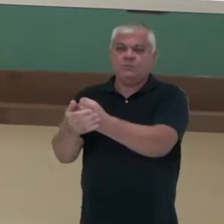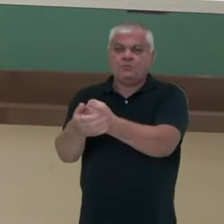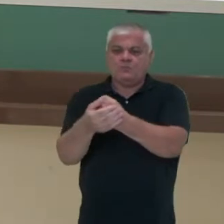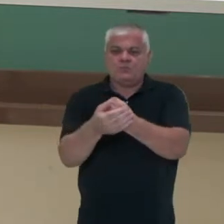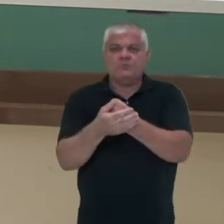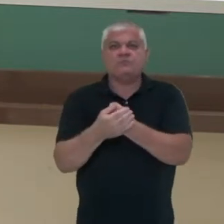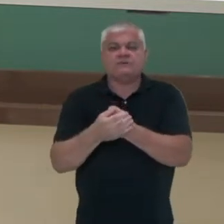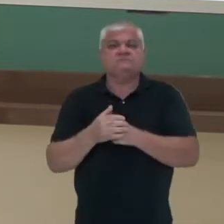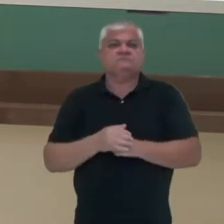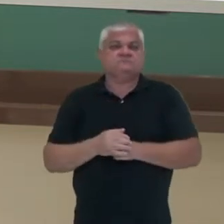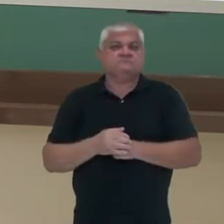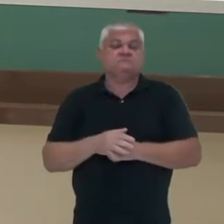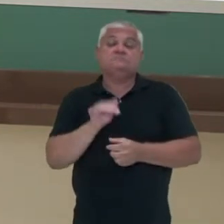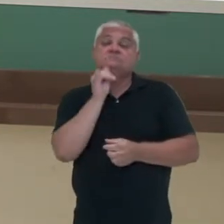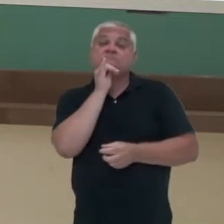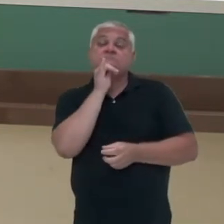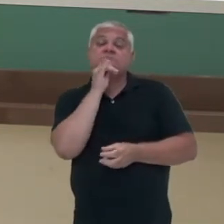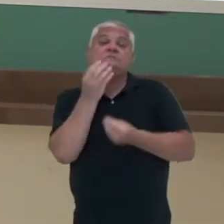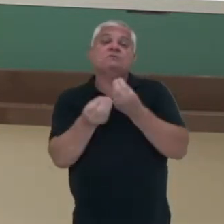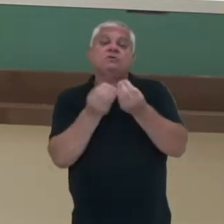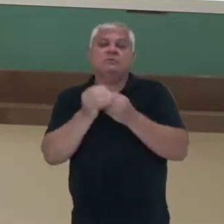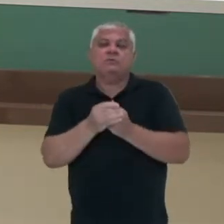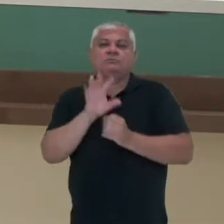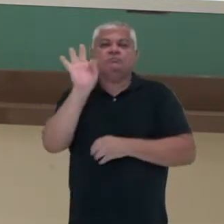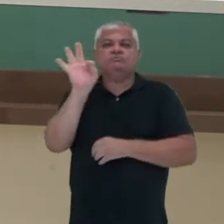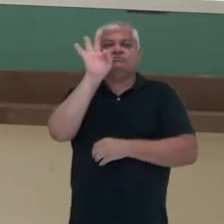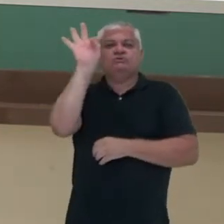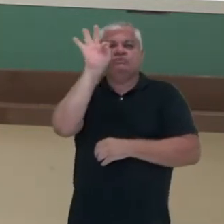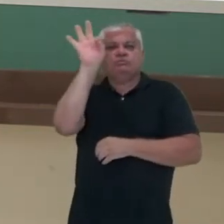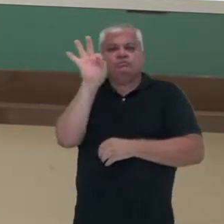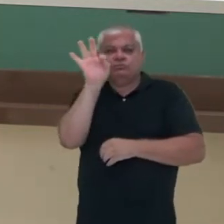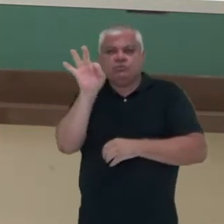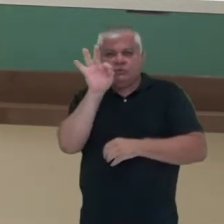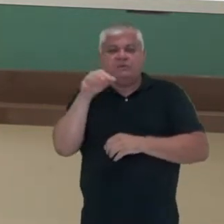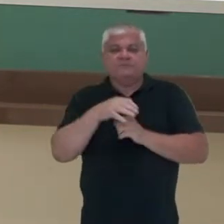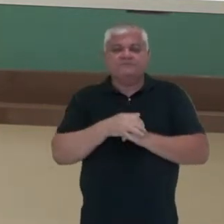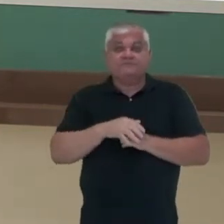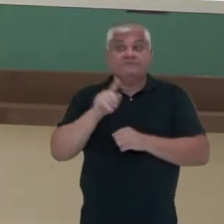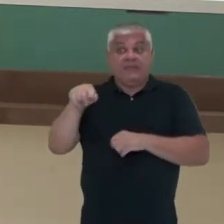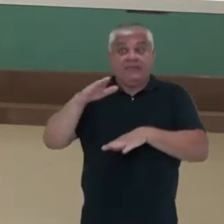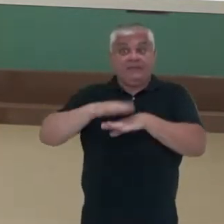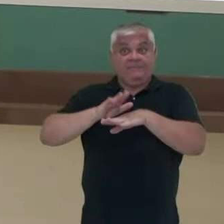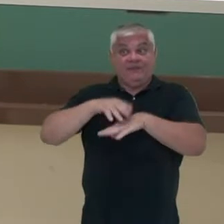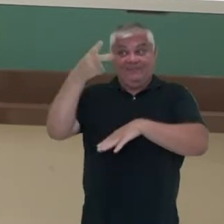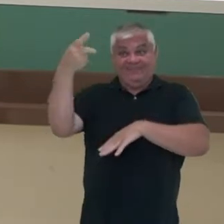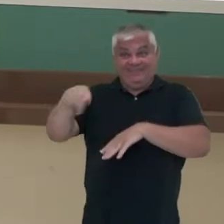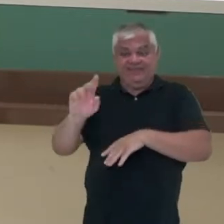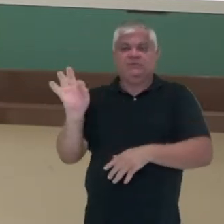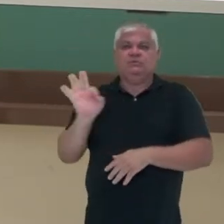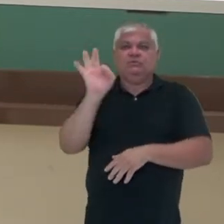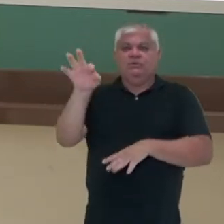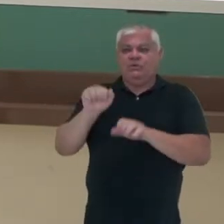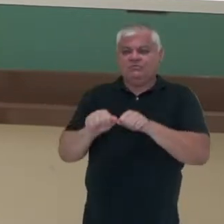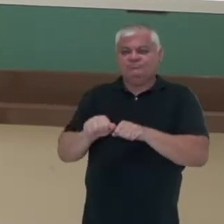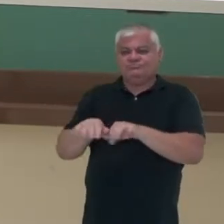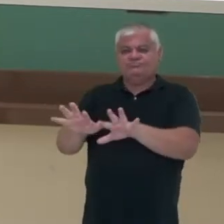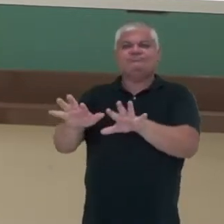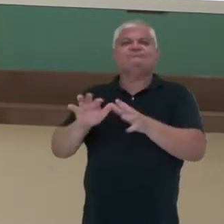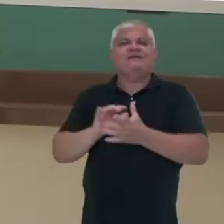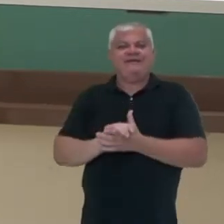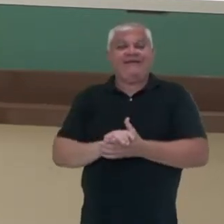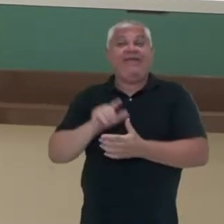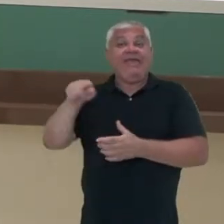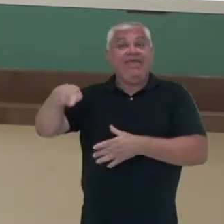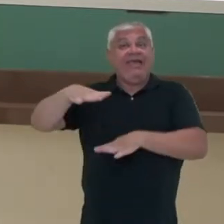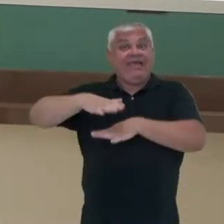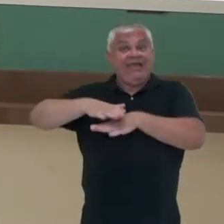ocorrer. Como por exemplo, o mosquito, o vetor que propaga o tripanossoma cruzi, que é